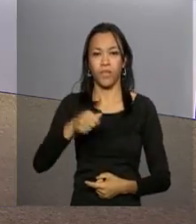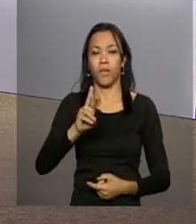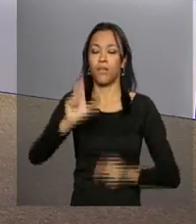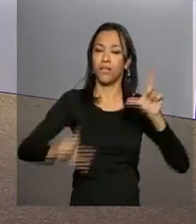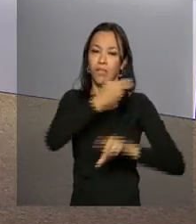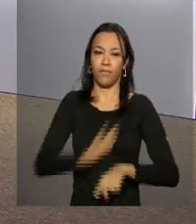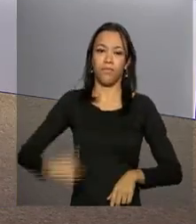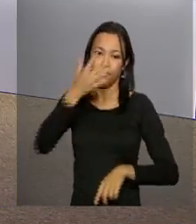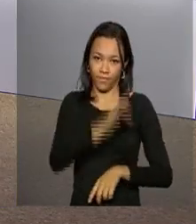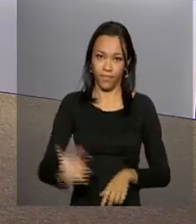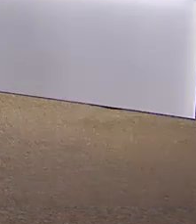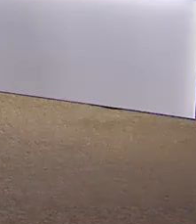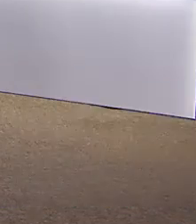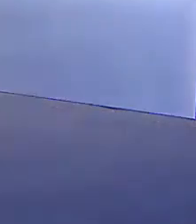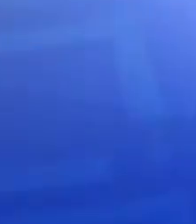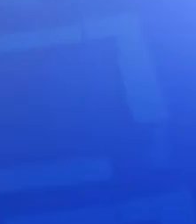NBR, a TV do Governo Federal. Tchau.